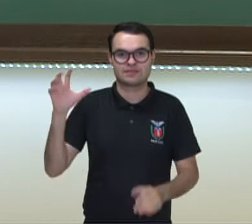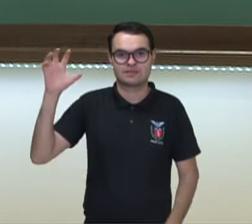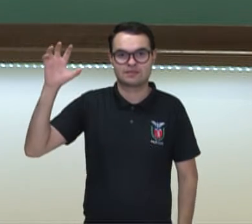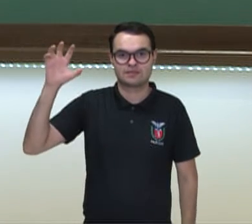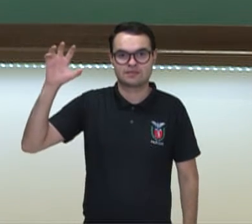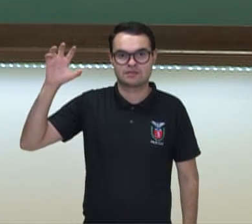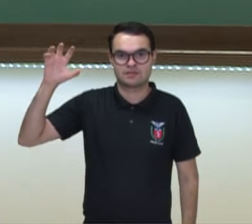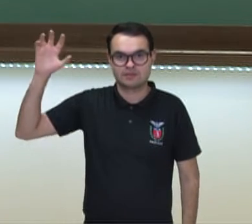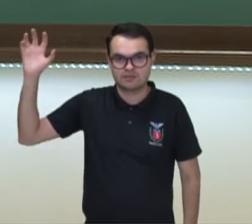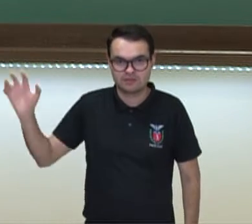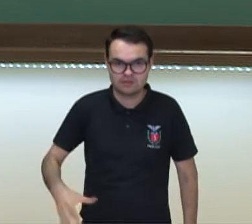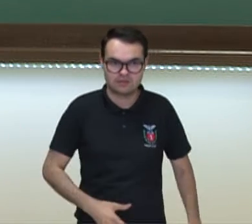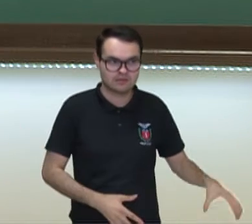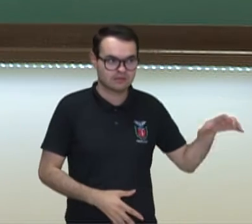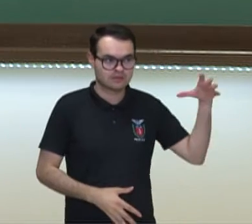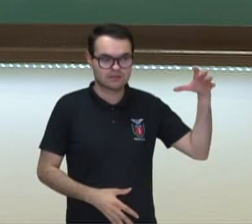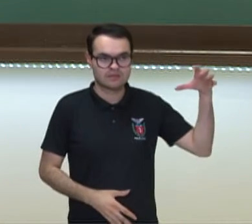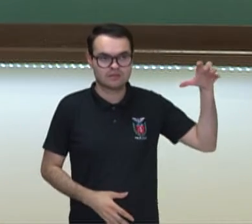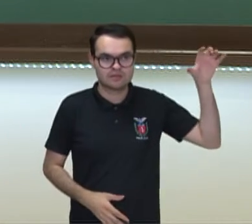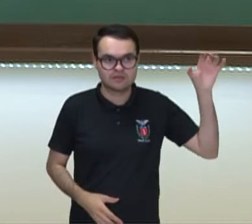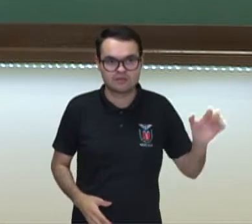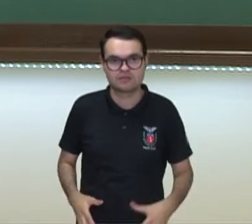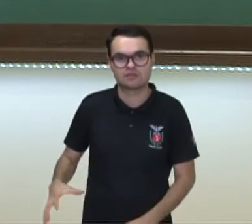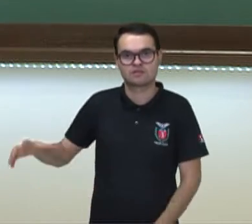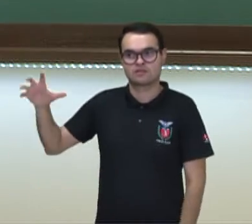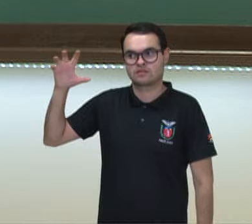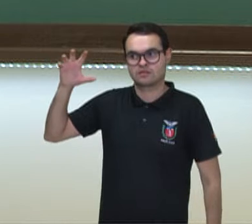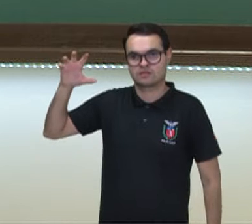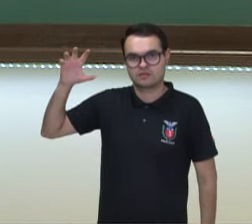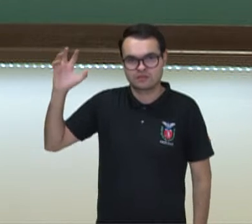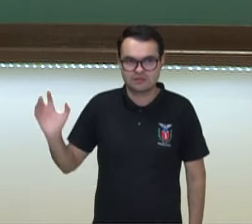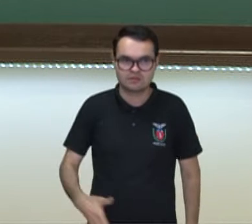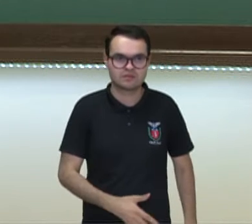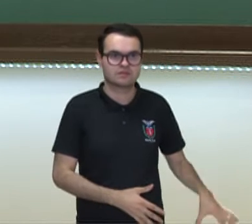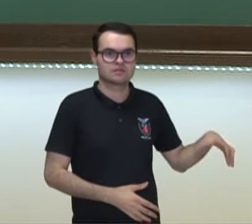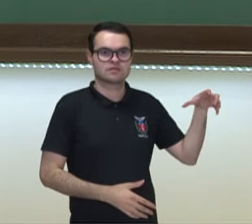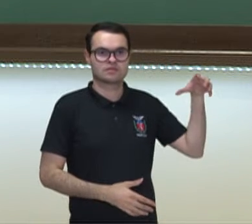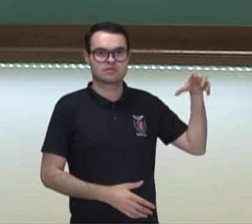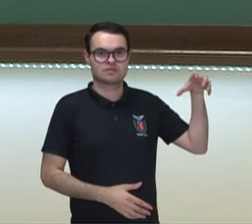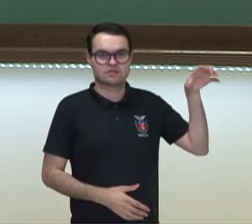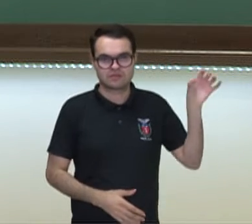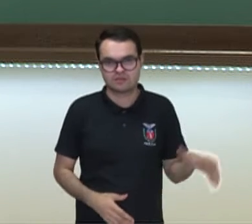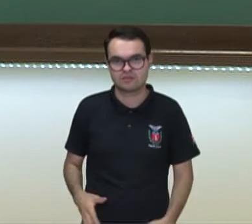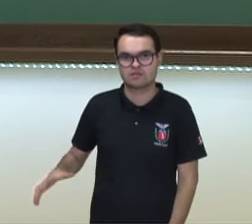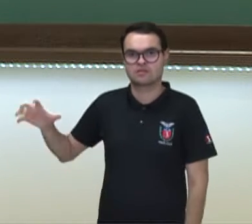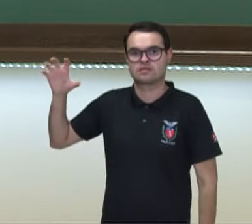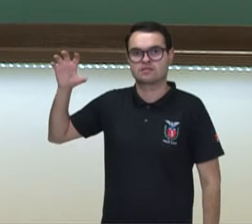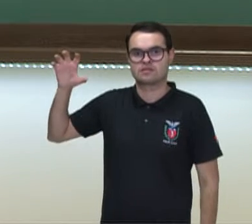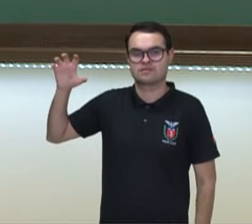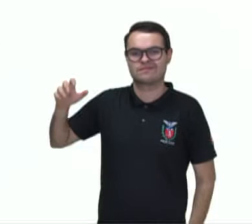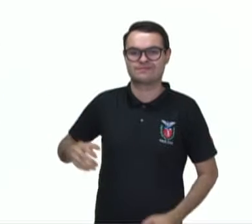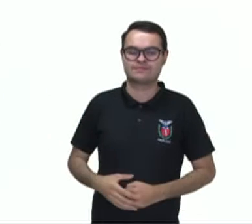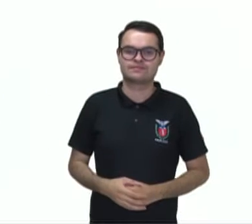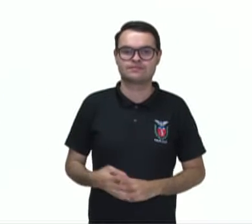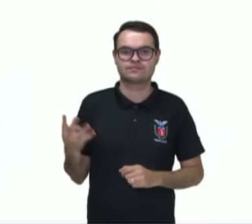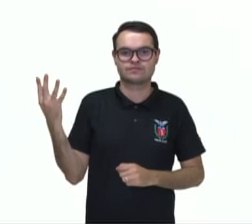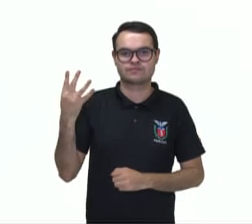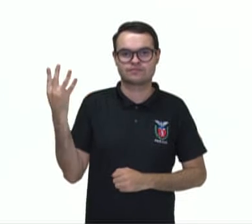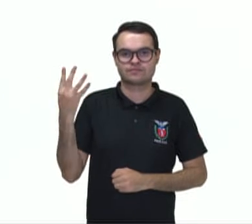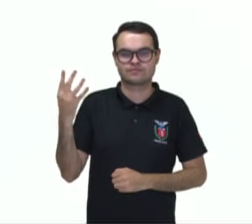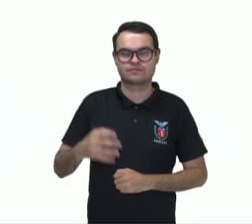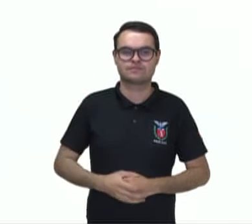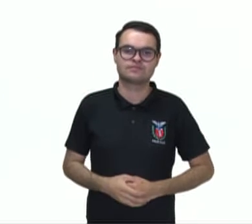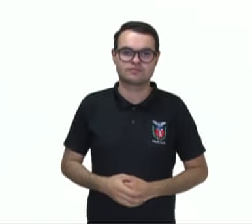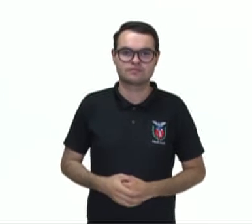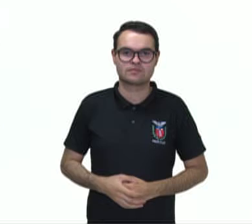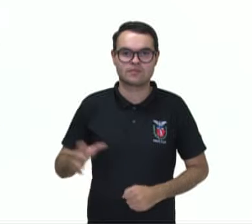jogar para quicar no chão, bater no chão e eu segurar com a outra mão. Quatro, por trás da